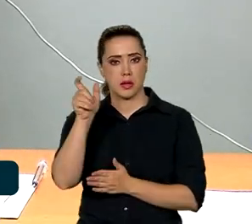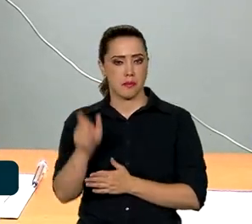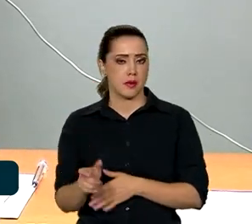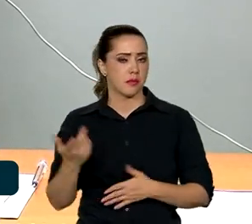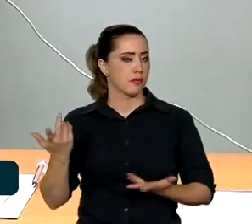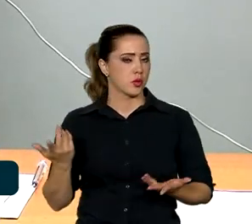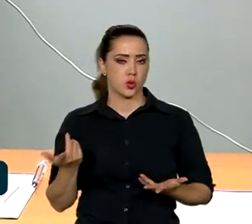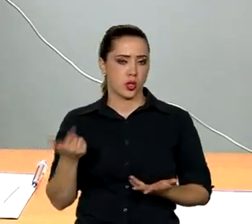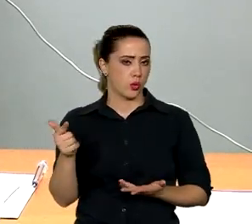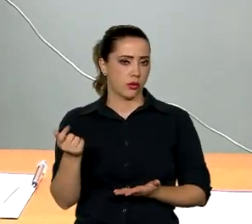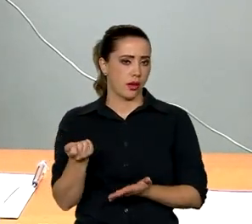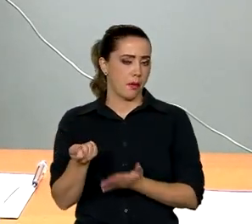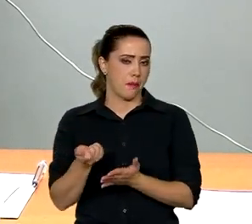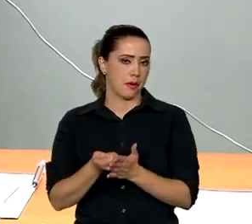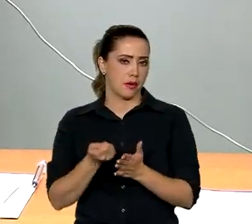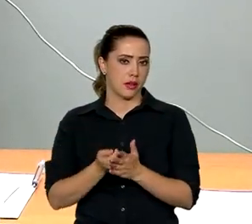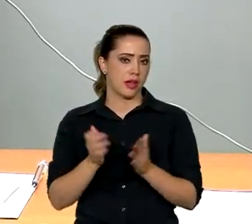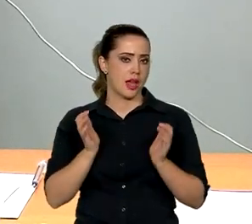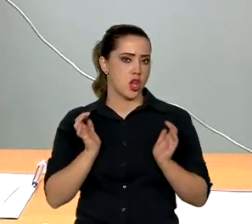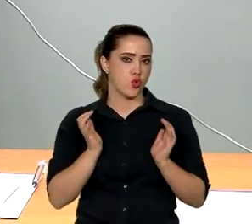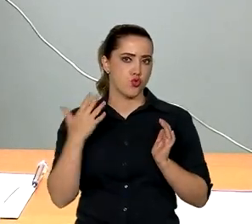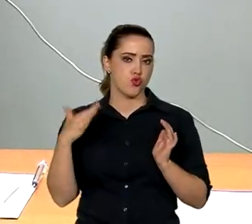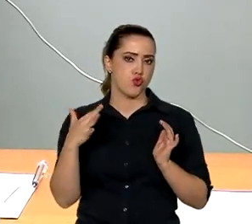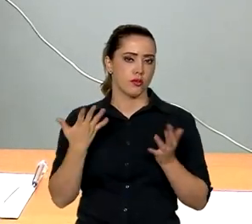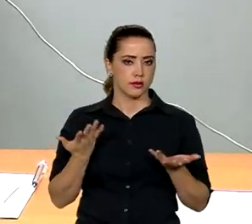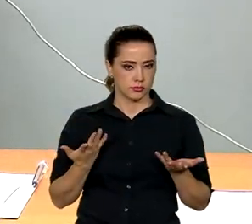sendo tributados, que são super ricos, entre outras coisas.